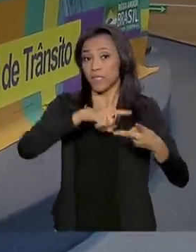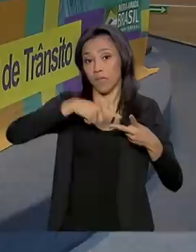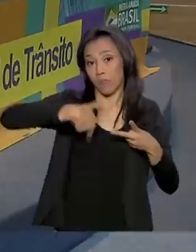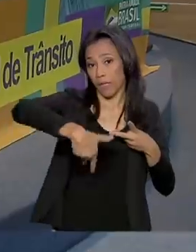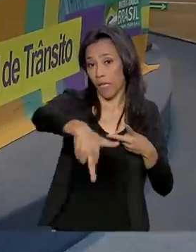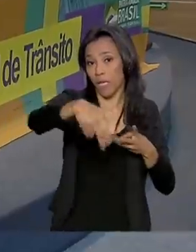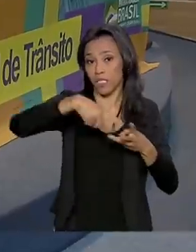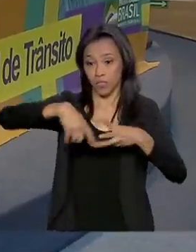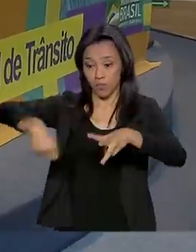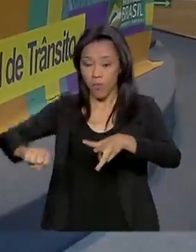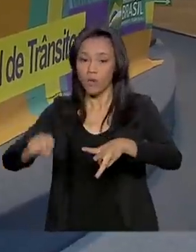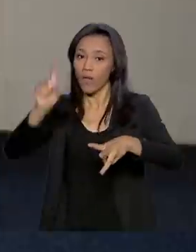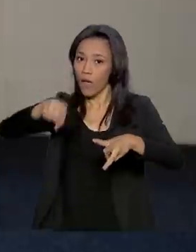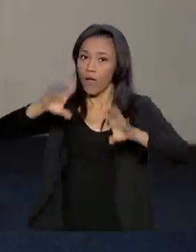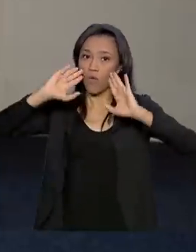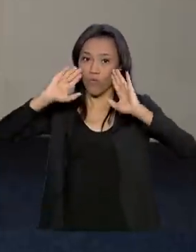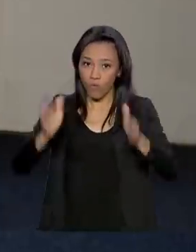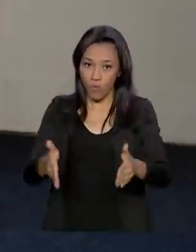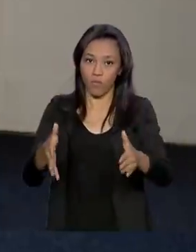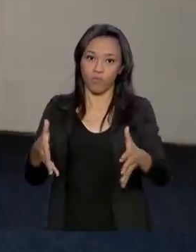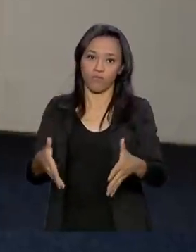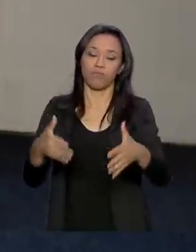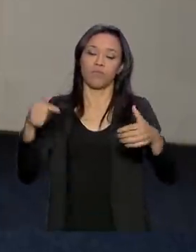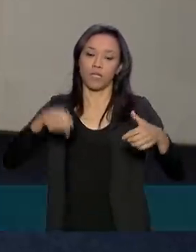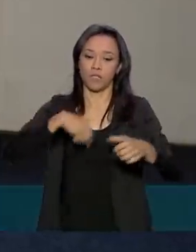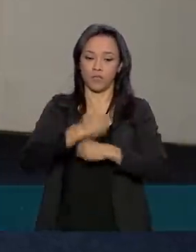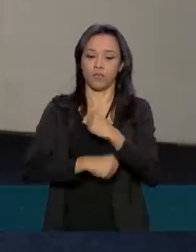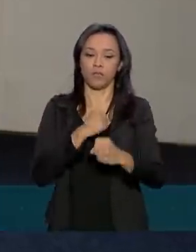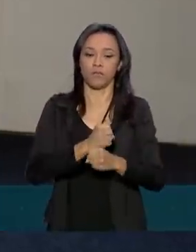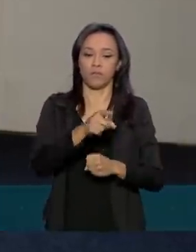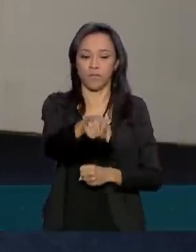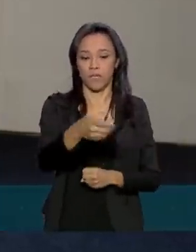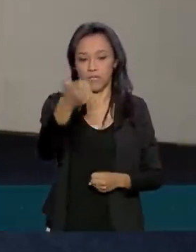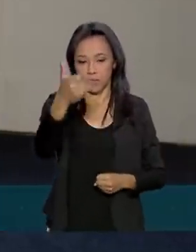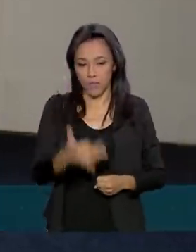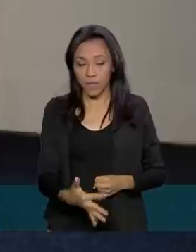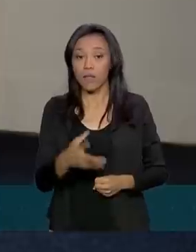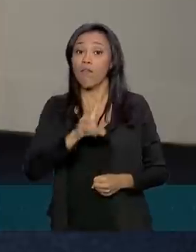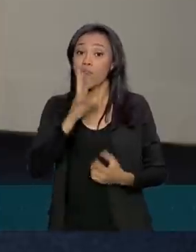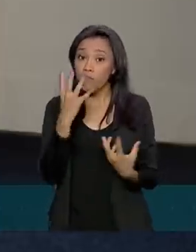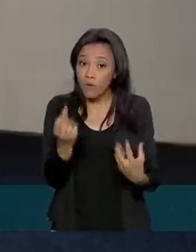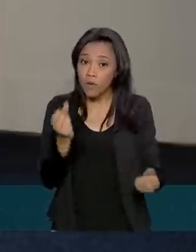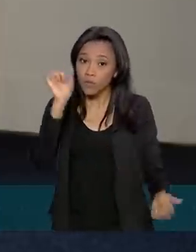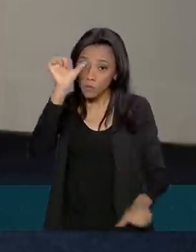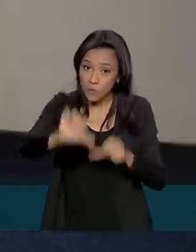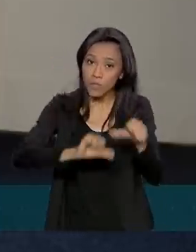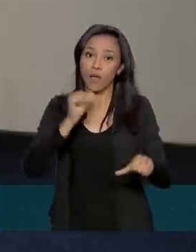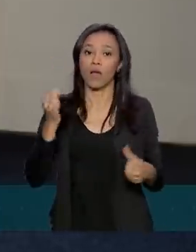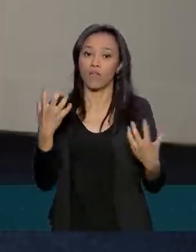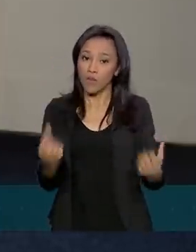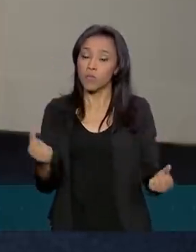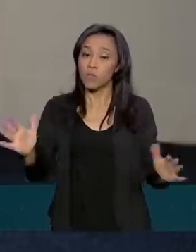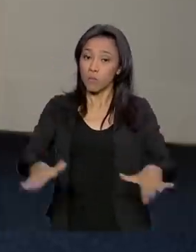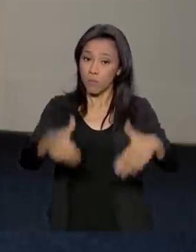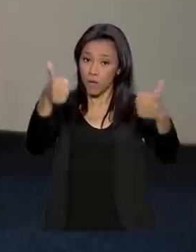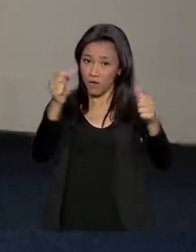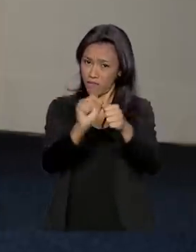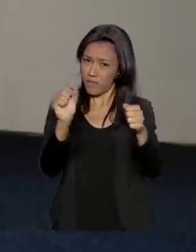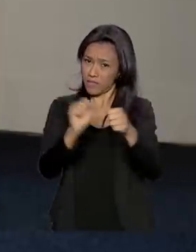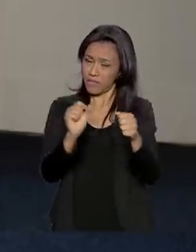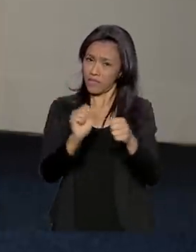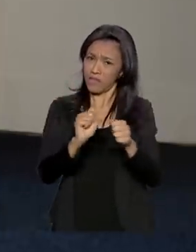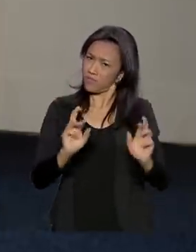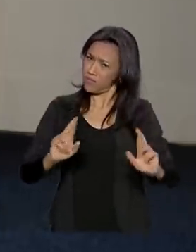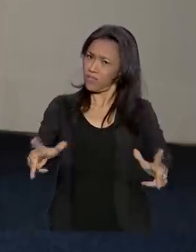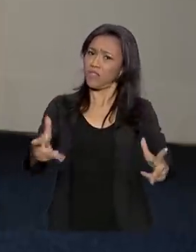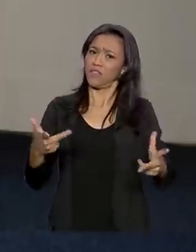Nacional de Trânsito este ano. Nós vamos conseguir mudar, melhorar e fazer a diferença na vida de